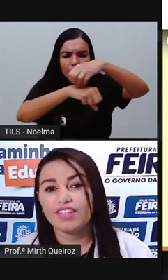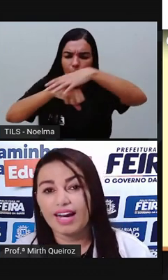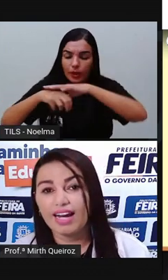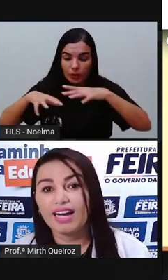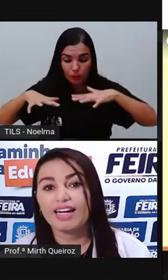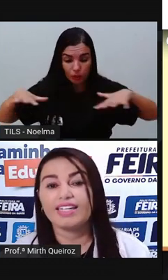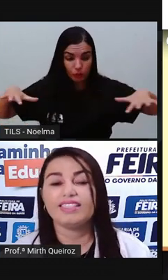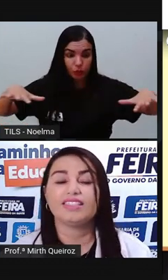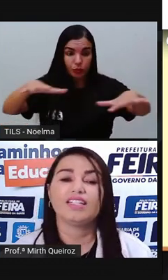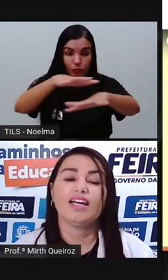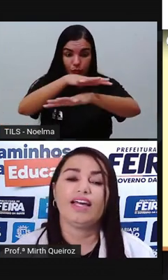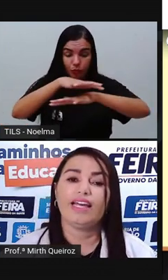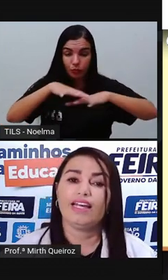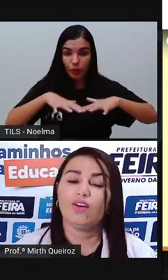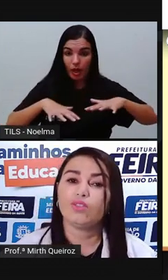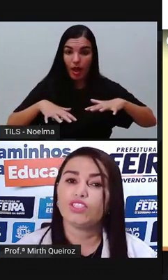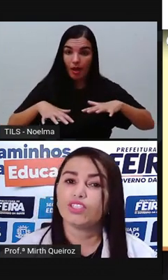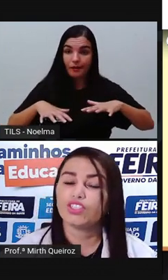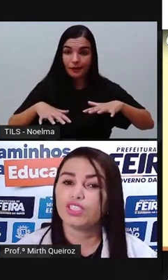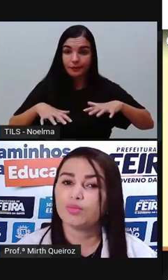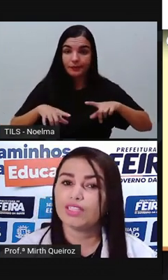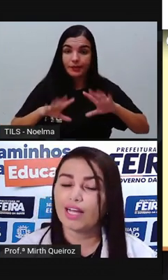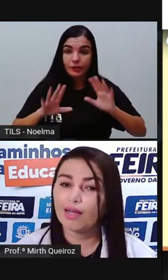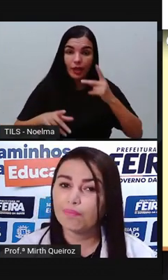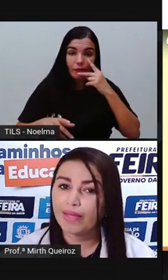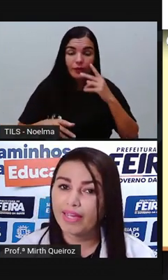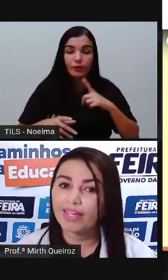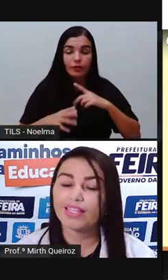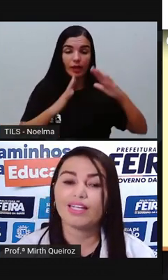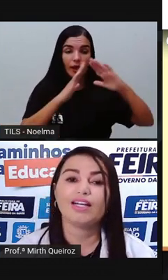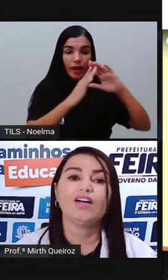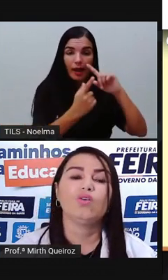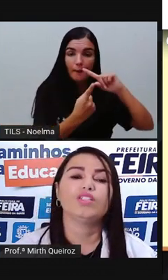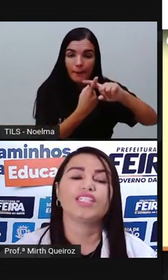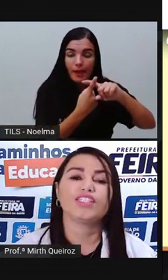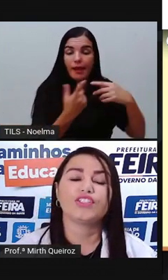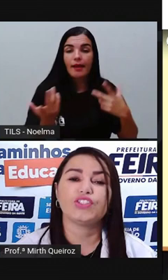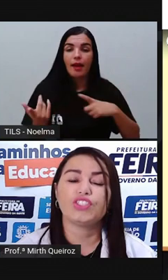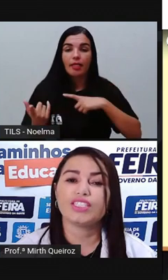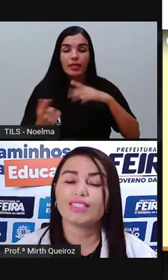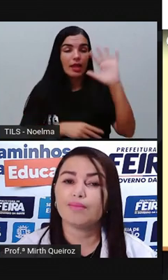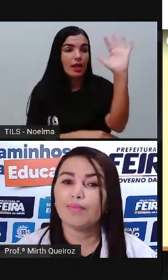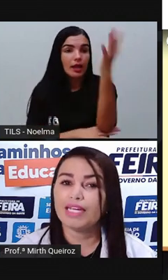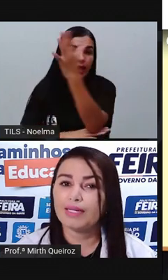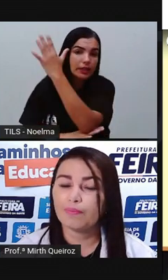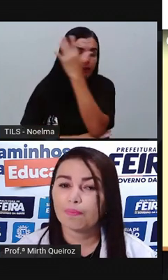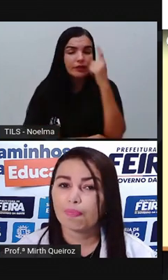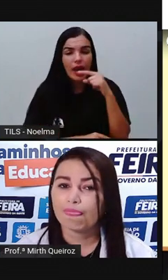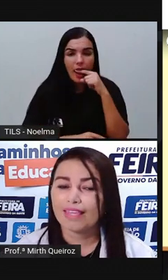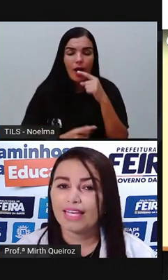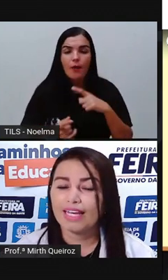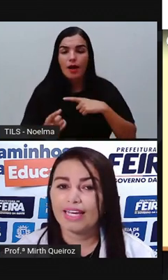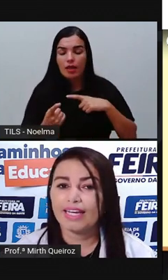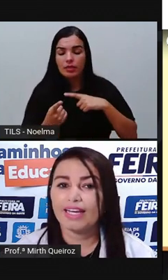canaviais, onde nós tínhamos a capela, onde a gente tinha também